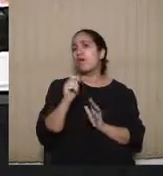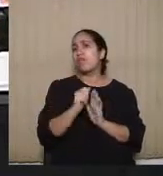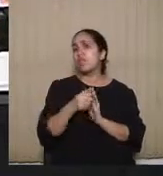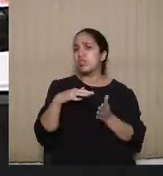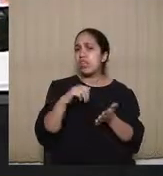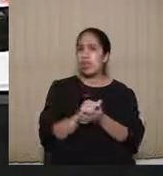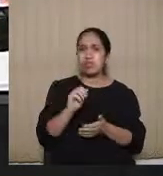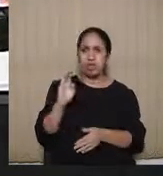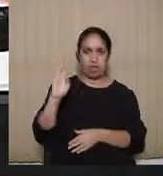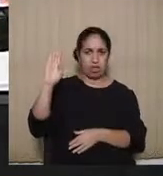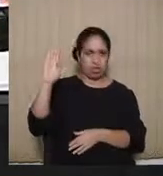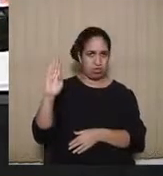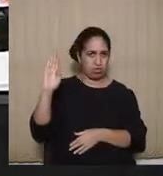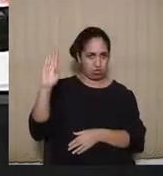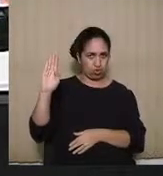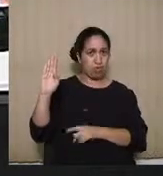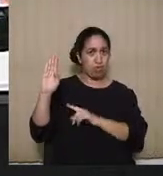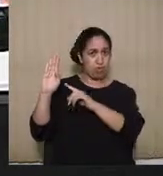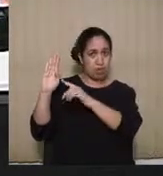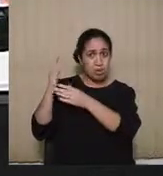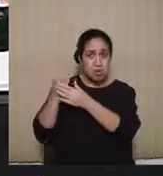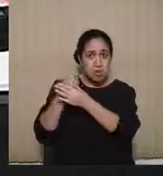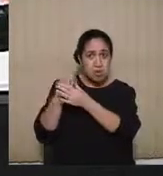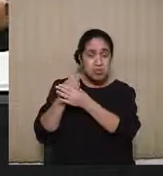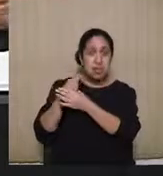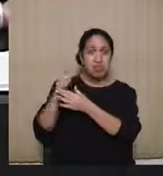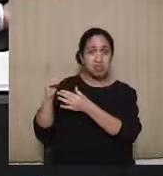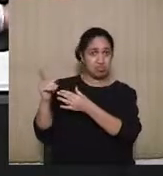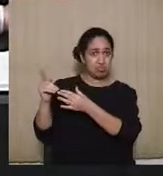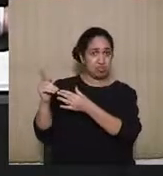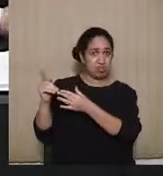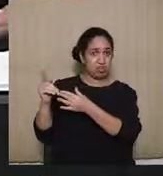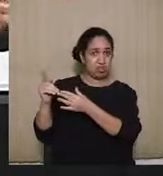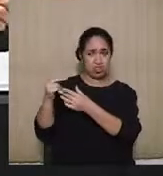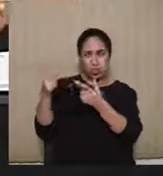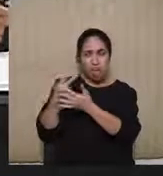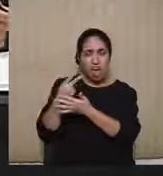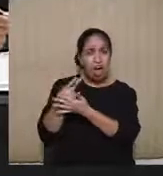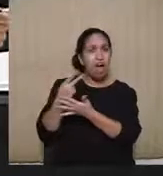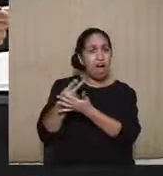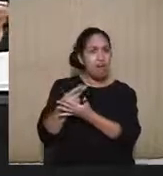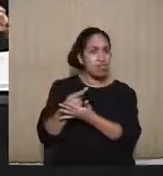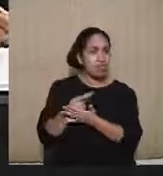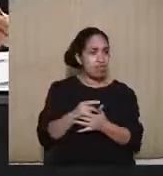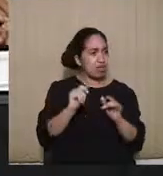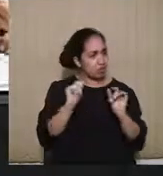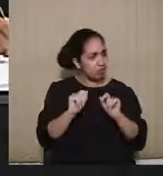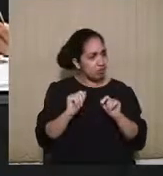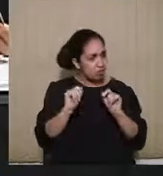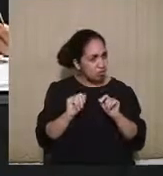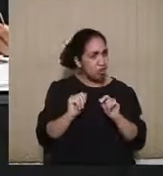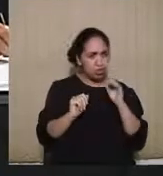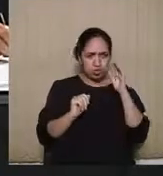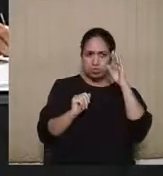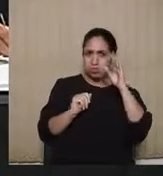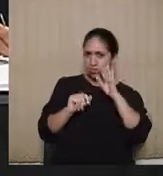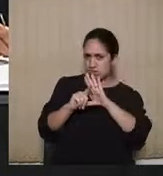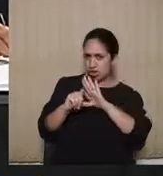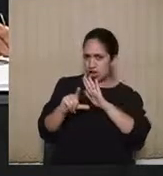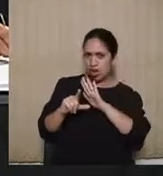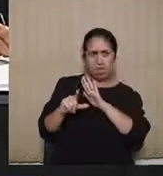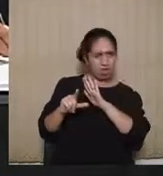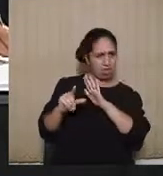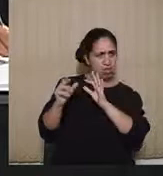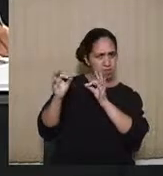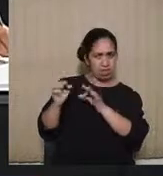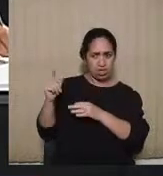candidatura e o indiciado responda para o processo de licitações fraudulentas, poderia aplicar-se o princípio da lei penal benéfica